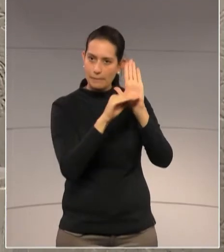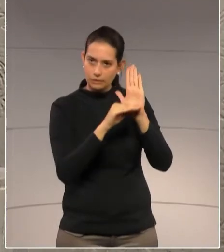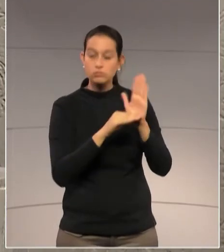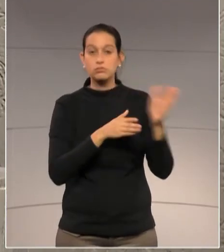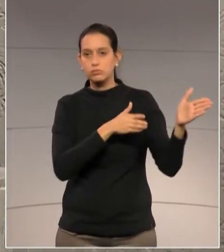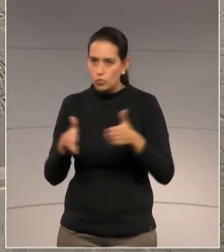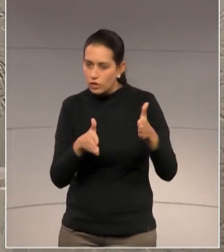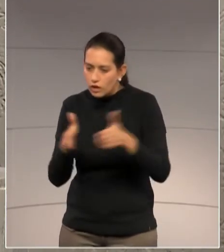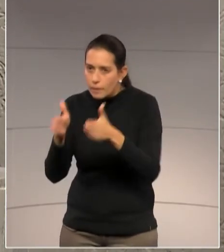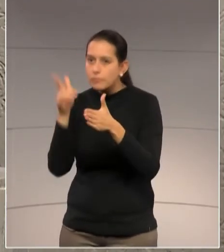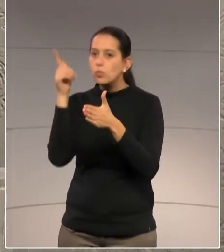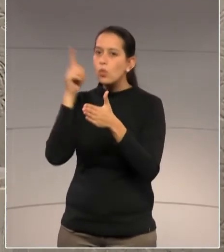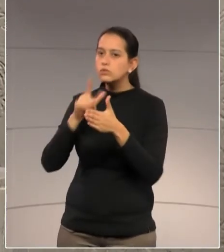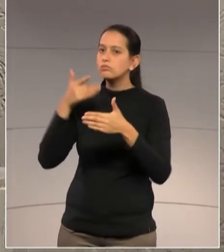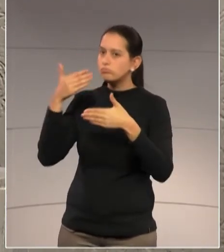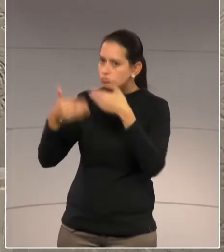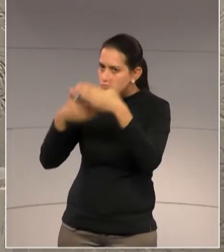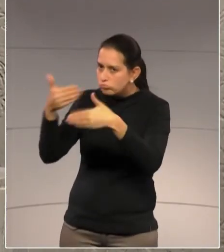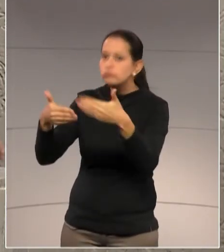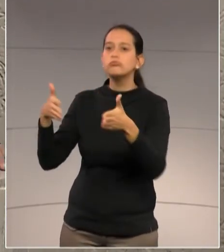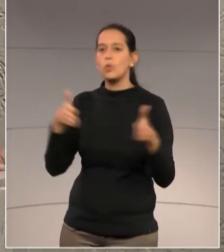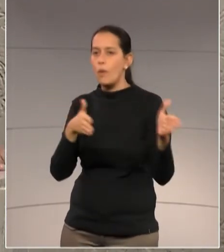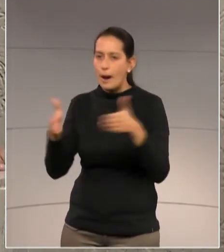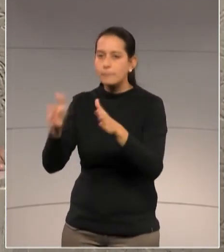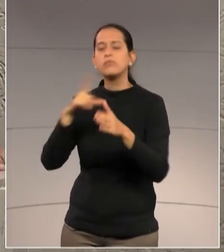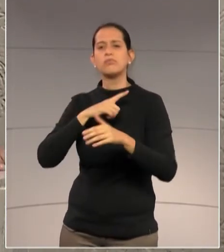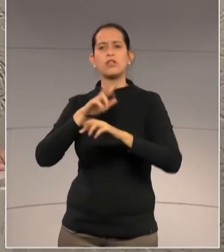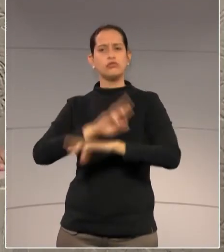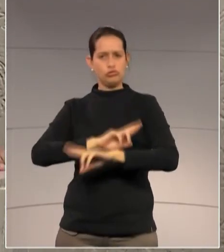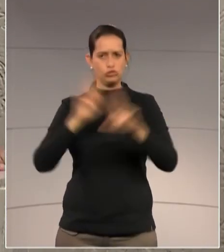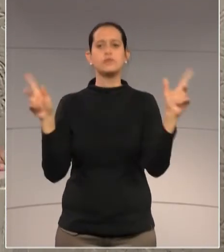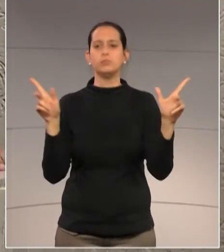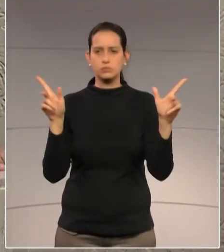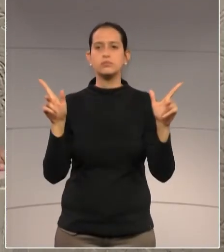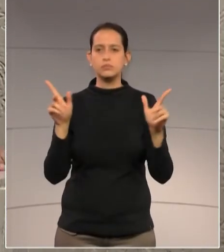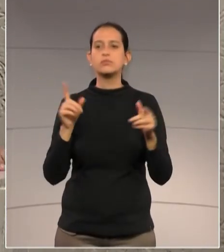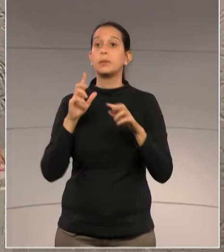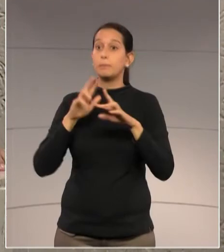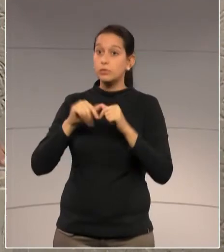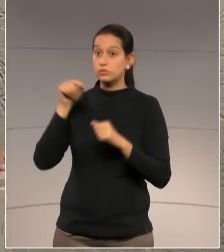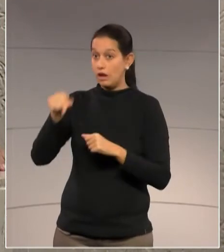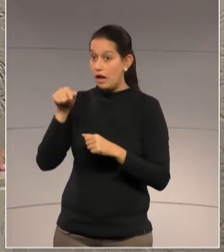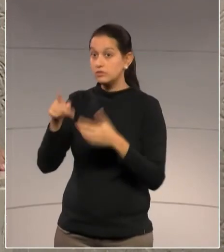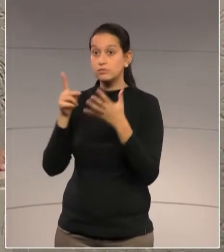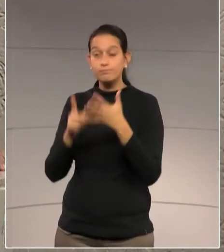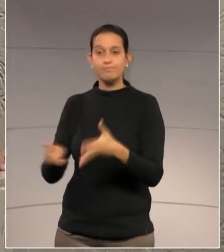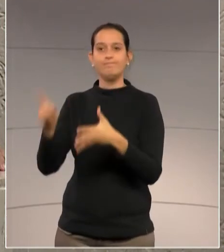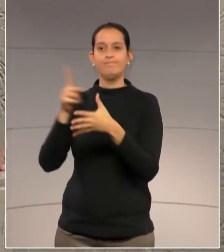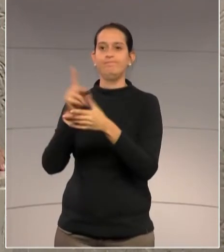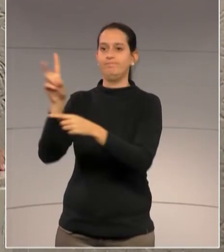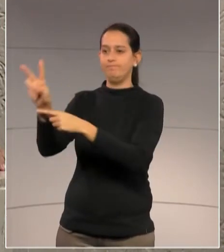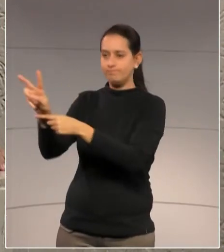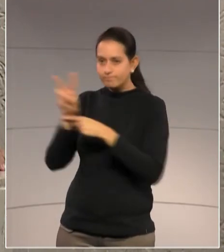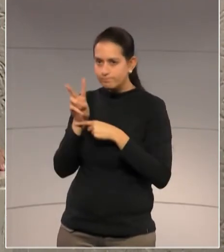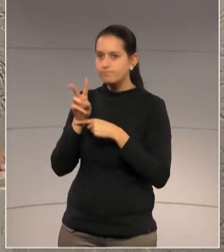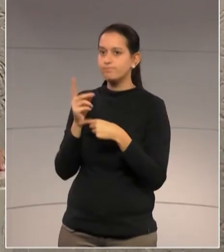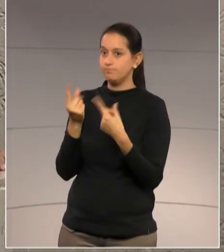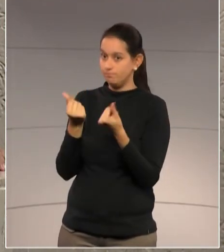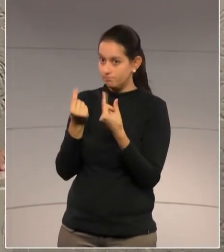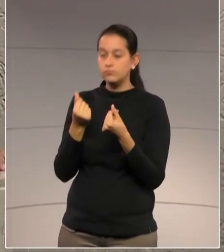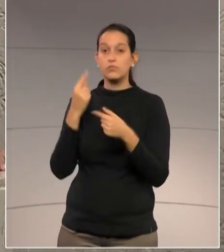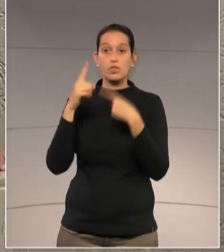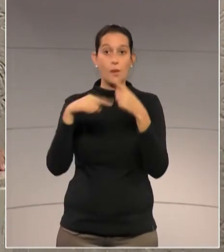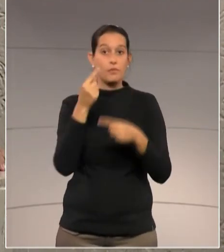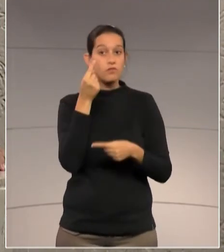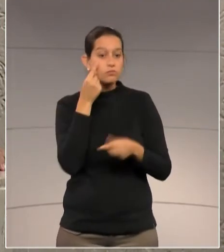os fiamentos, as autorizações para as obras serem plantadas. Então, o governo indica quais são suas prioridades. Mas